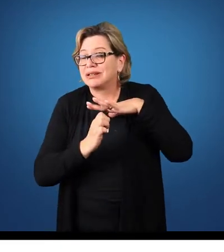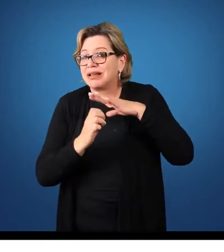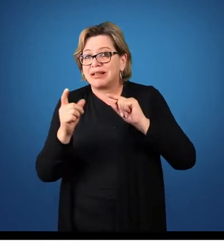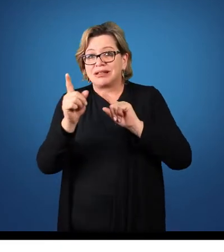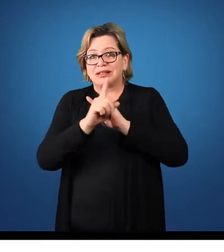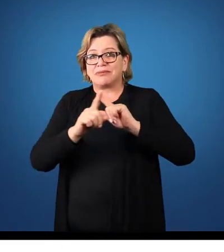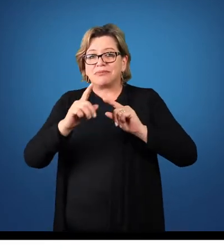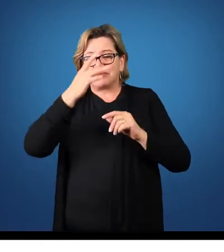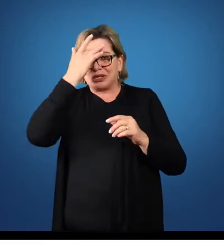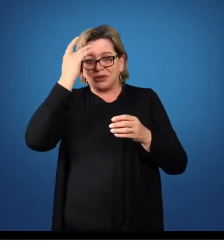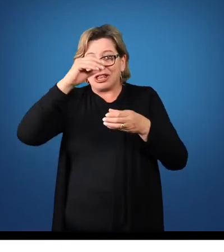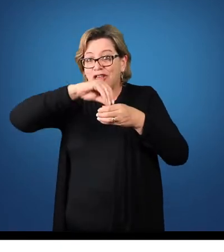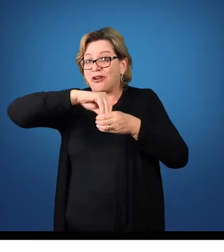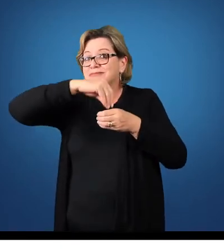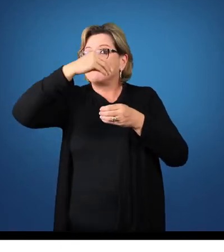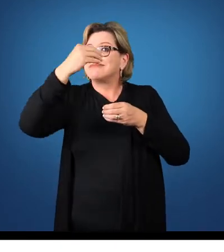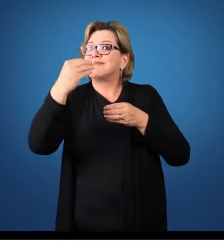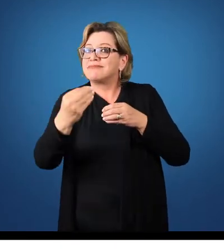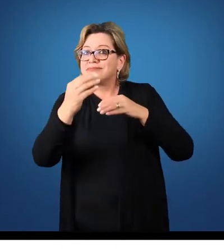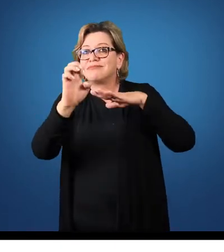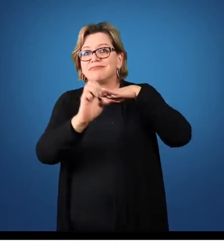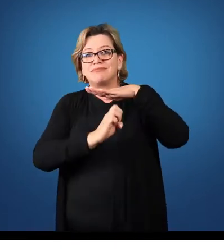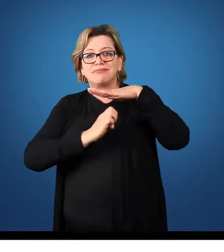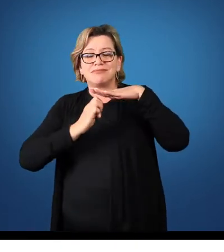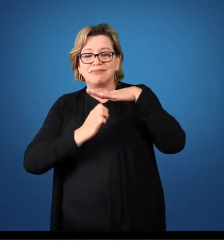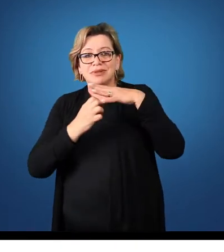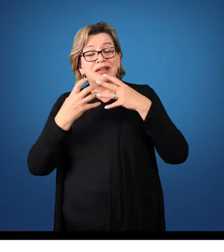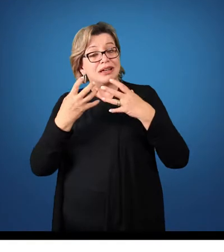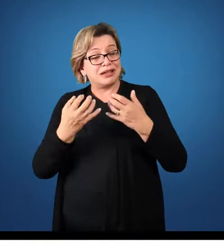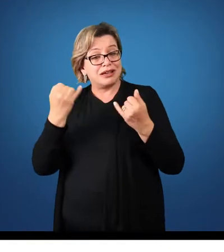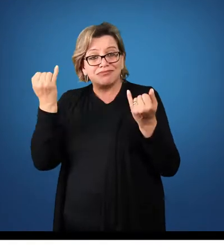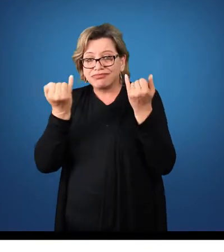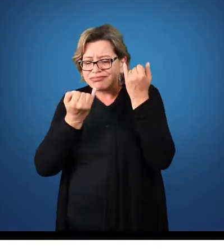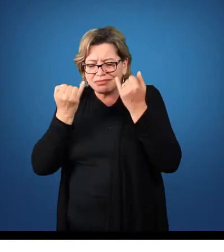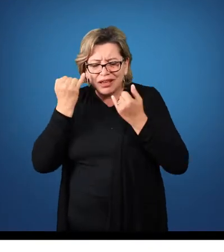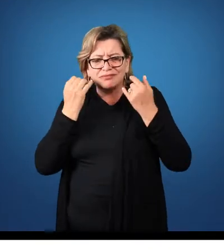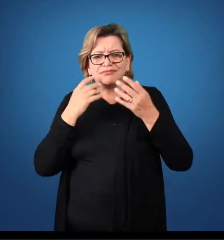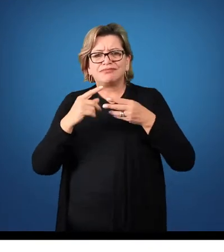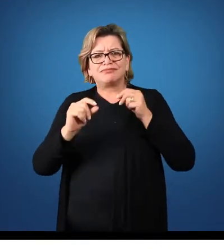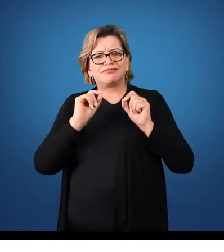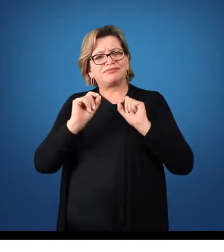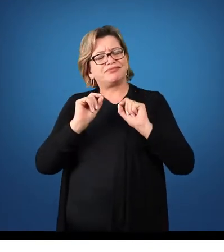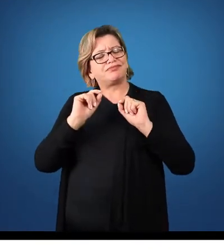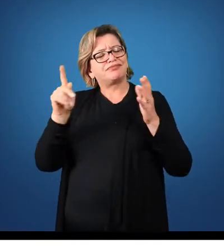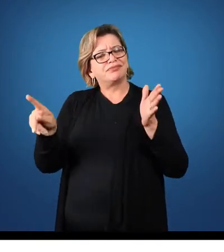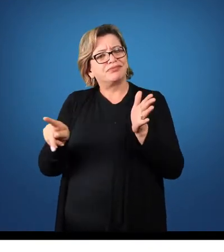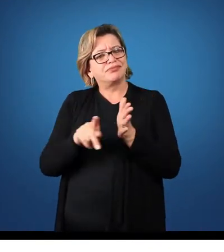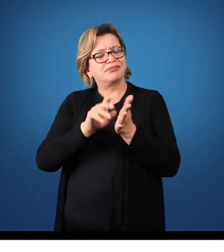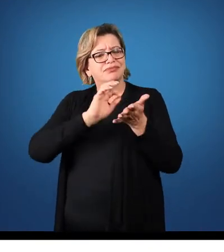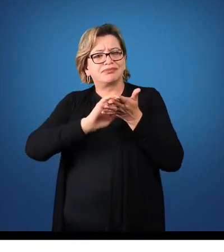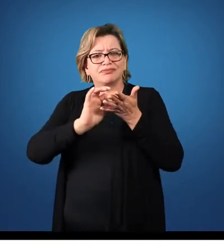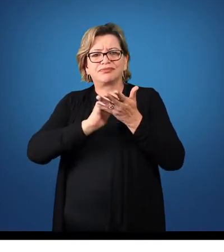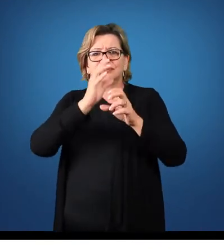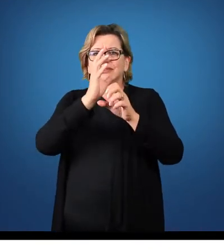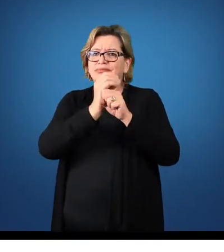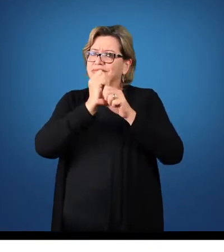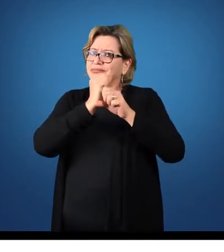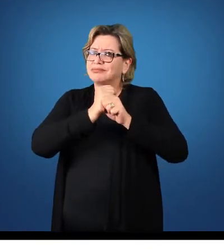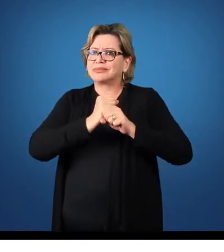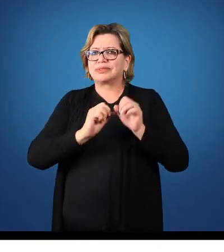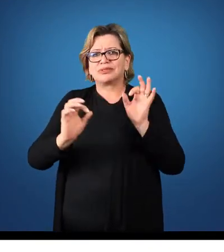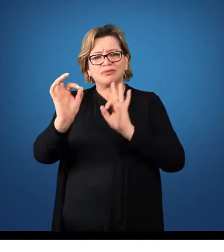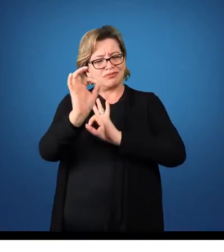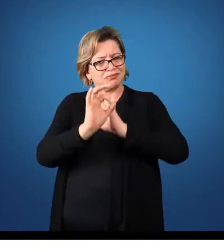usuários que estão fora dessa entidade e buscam informação, informação esta providenciada,